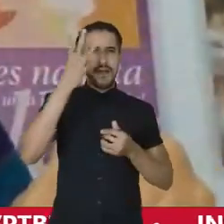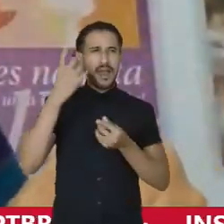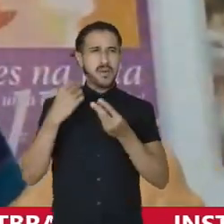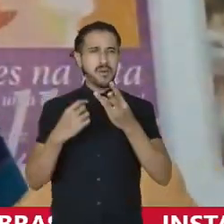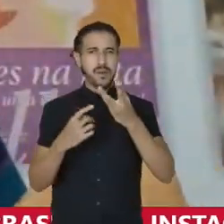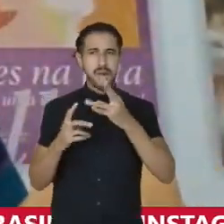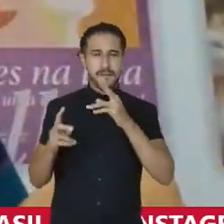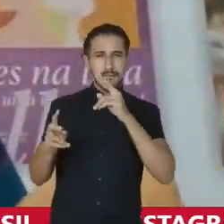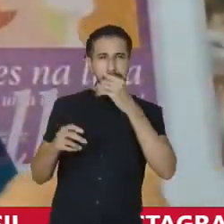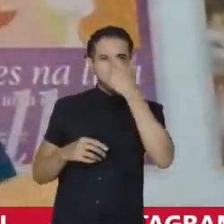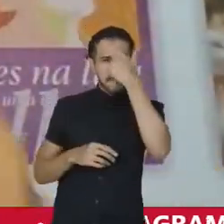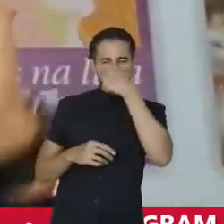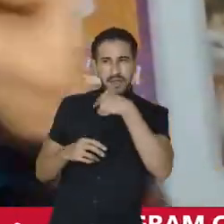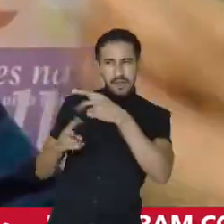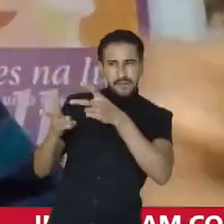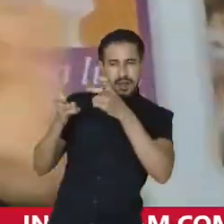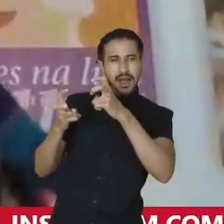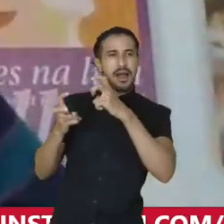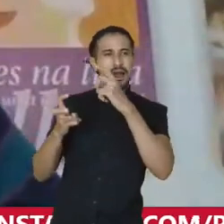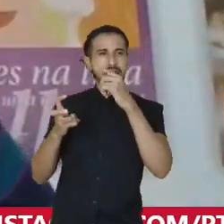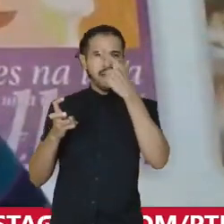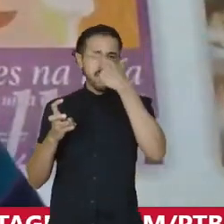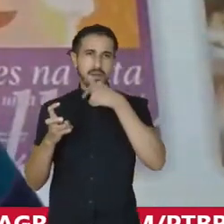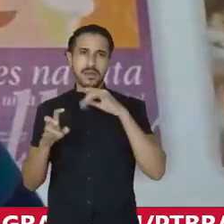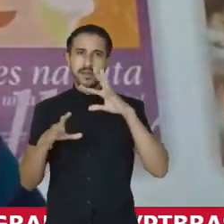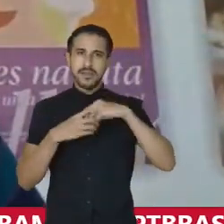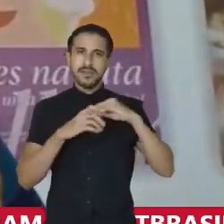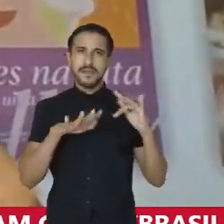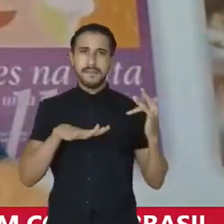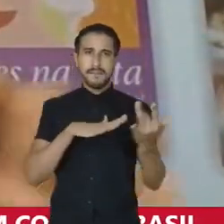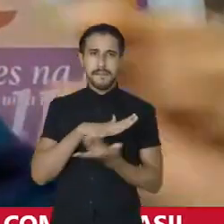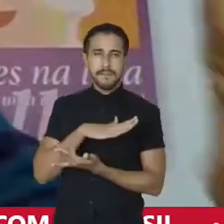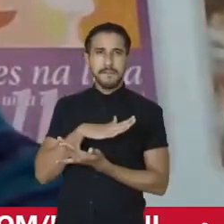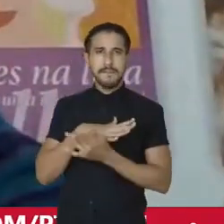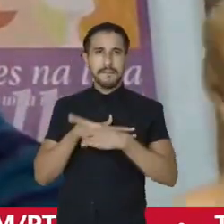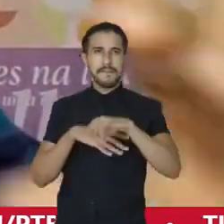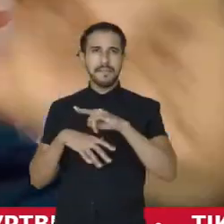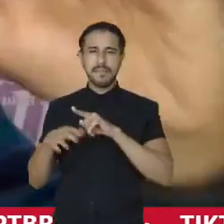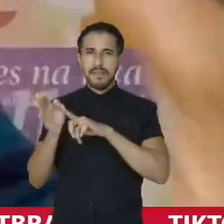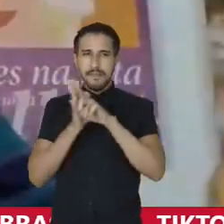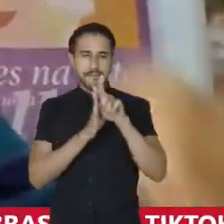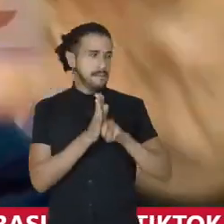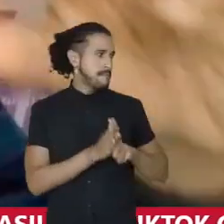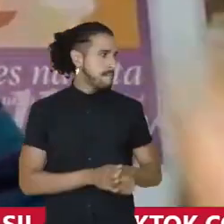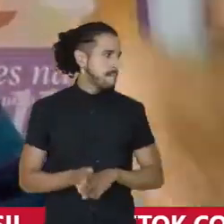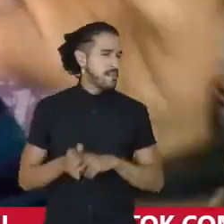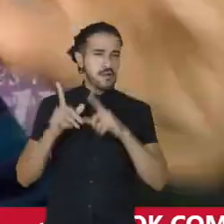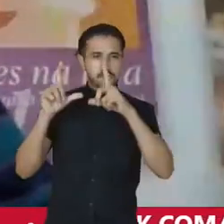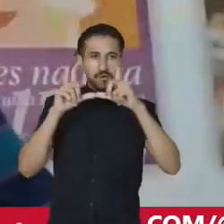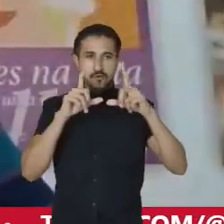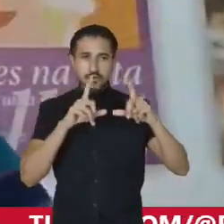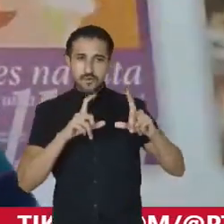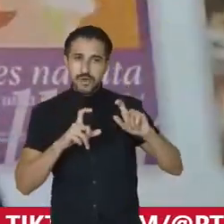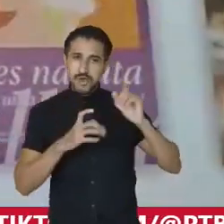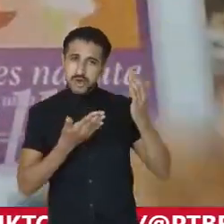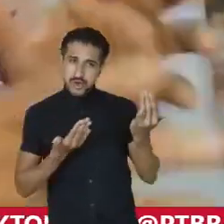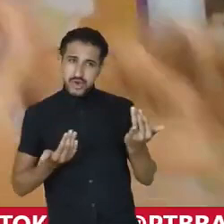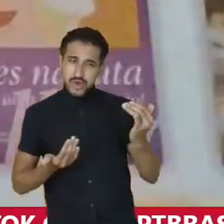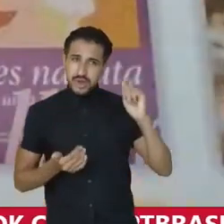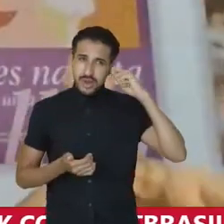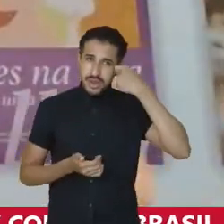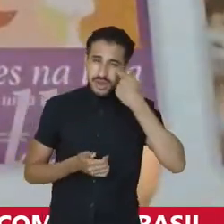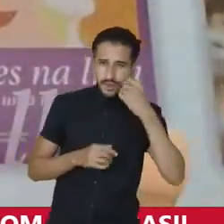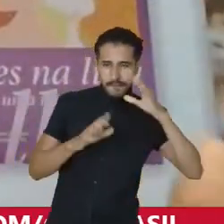identificação facial através de rede social que eles pegavam foto de jovens negros,